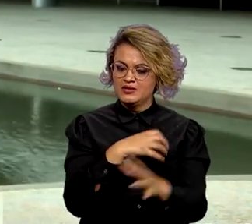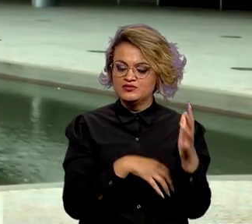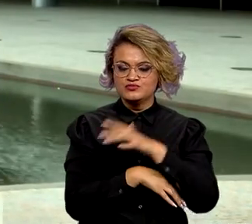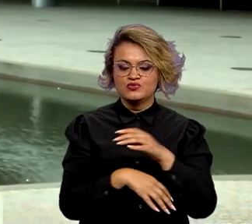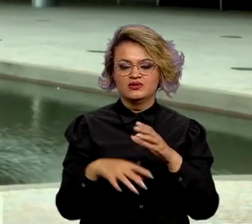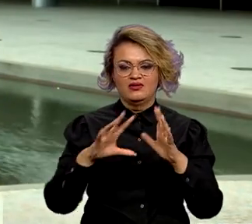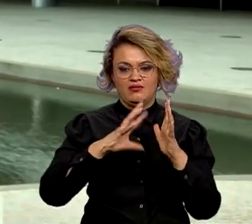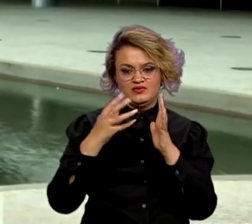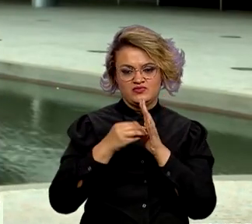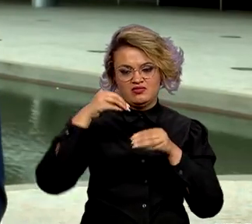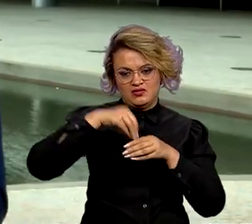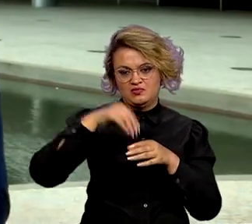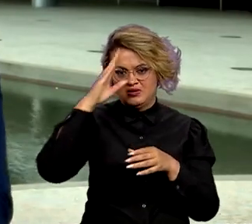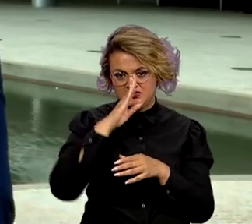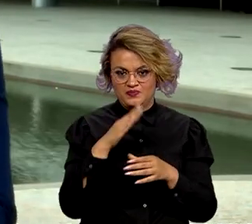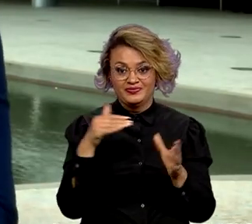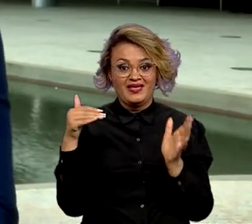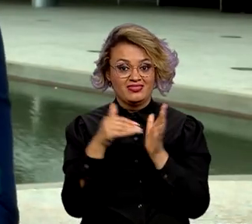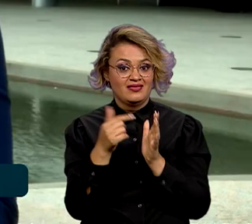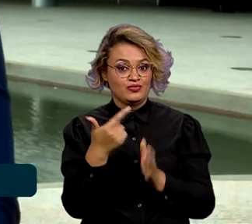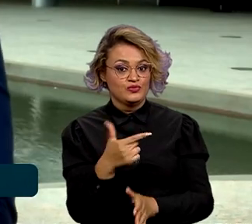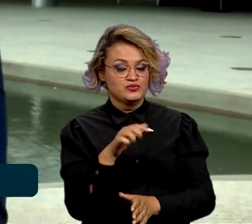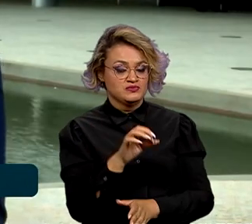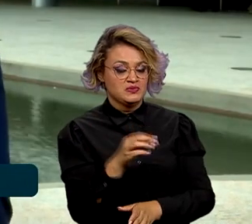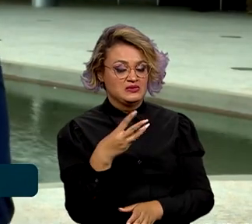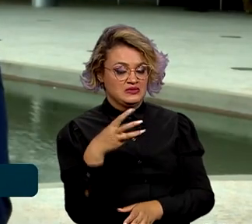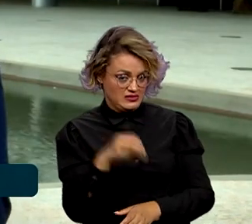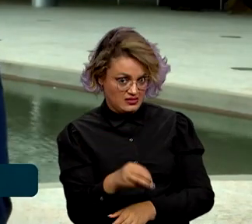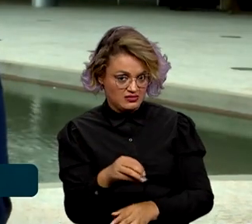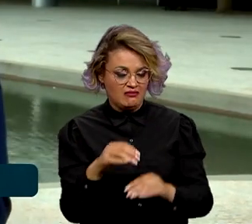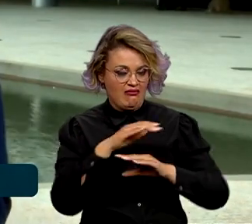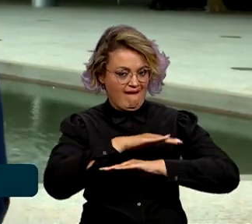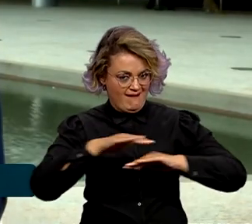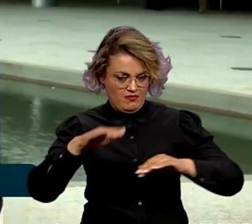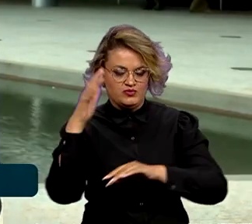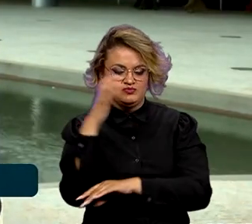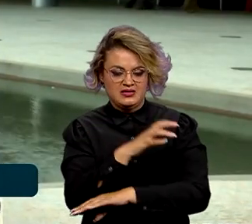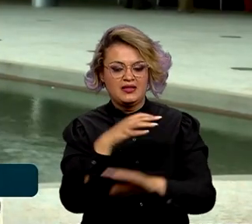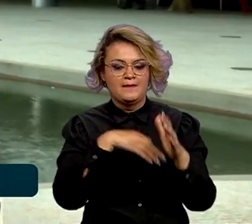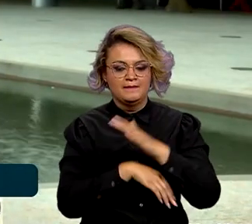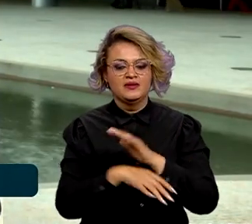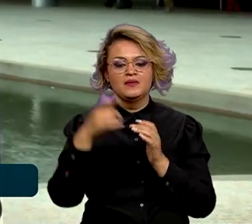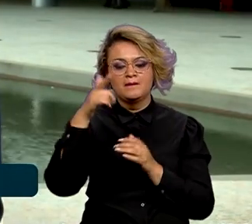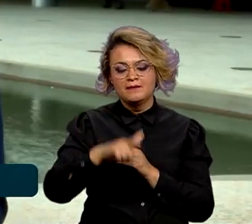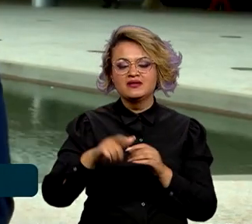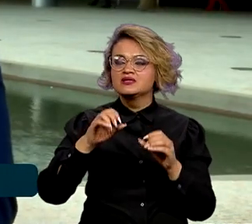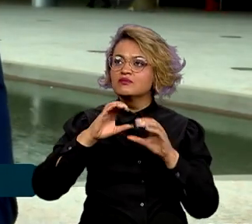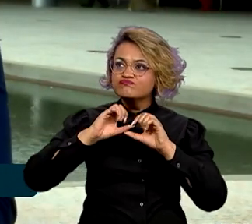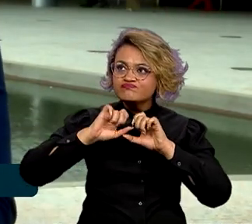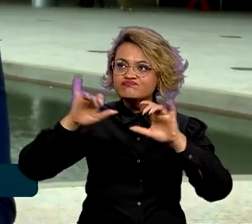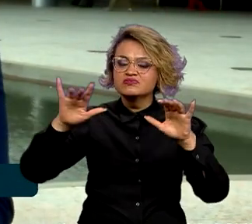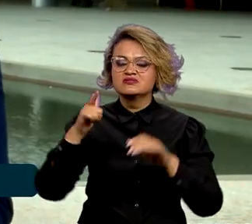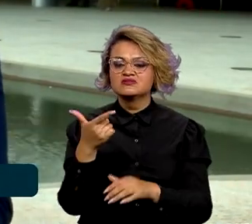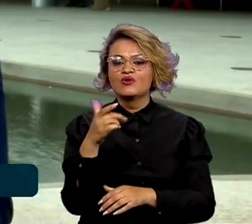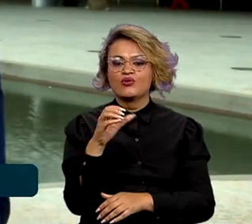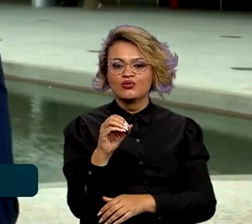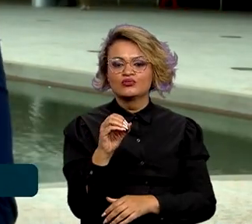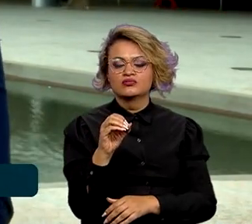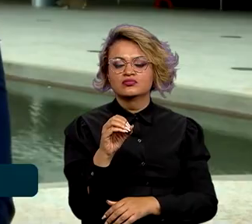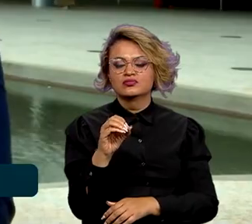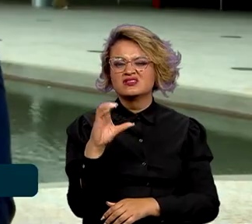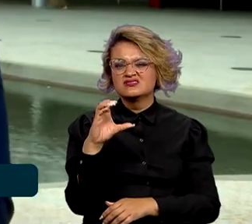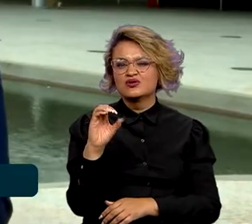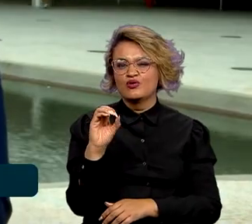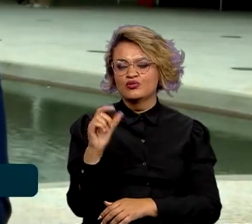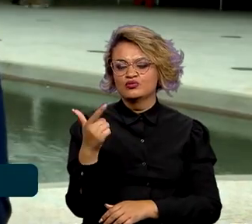de zerar o desmatamento até 2030, o governo também pretende reduzir as emissões de carbono em 43% nos